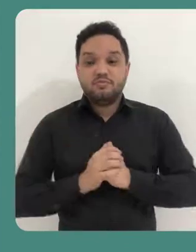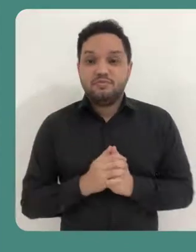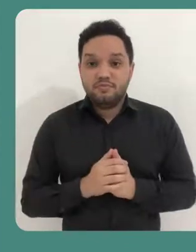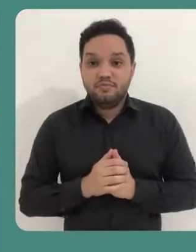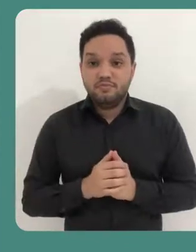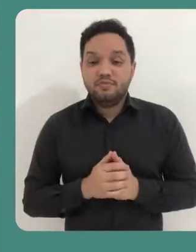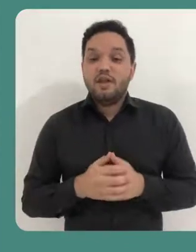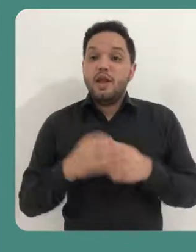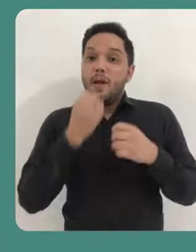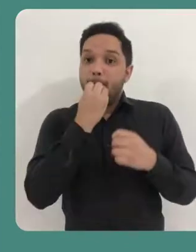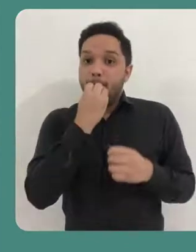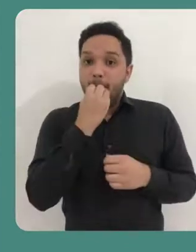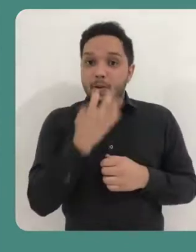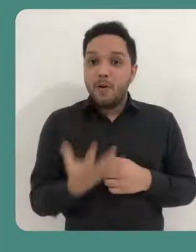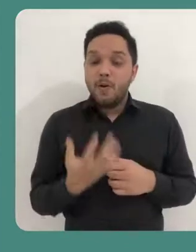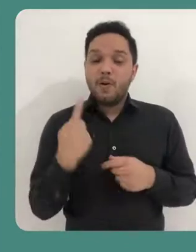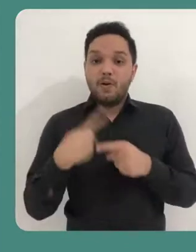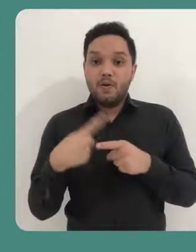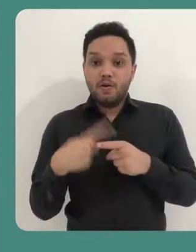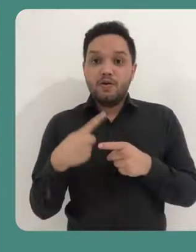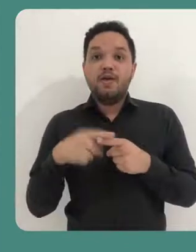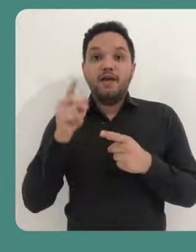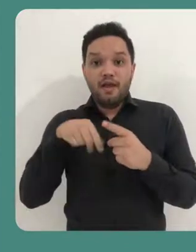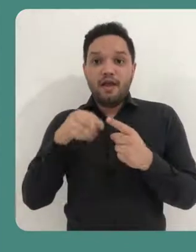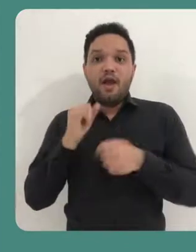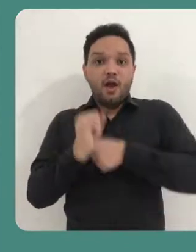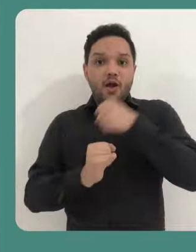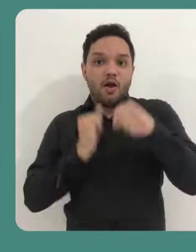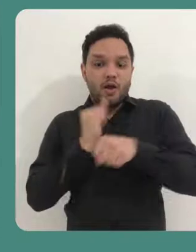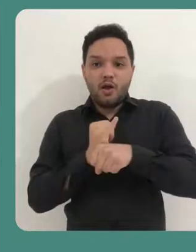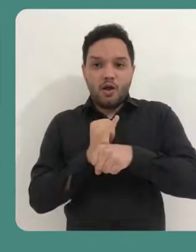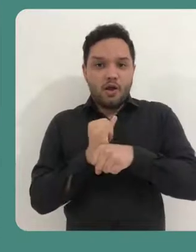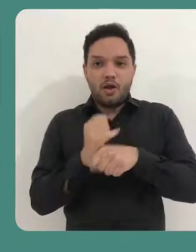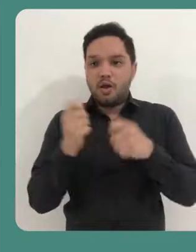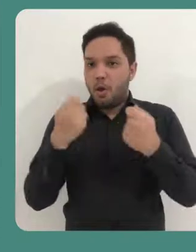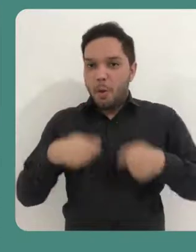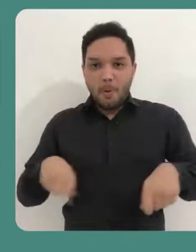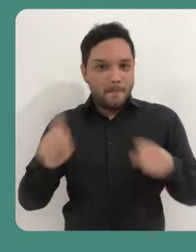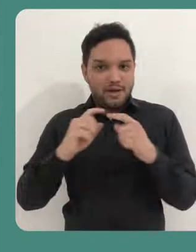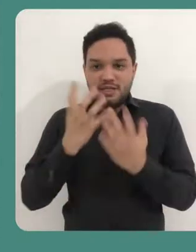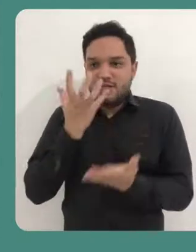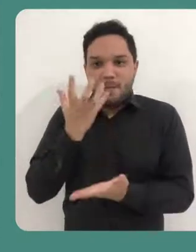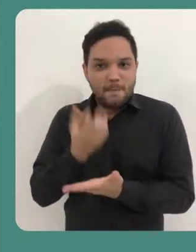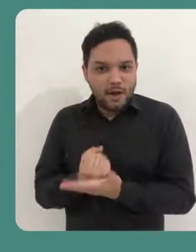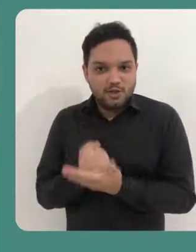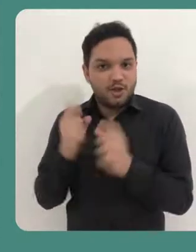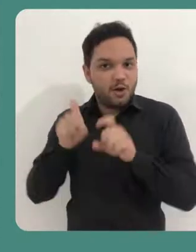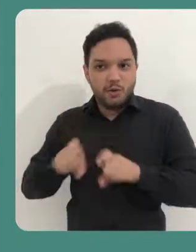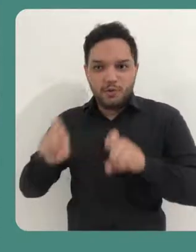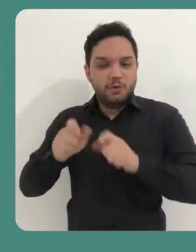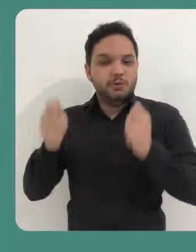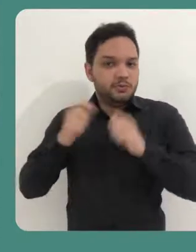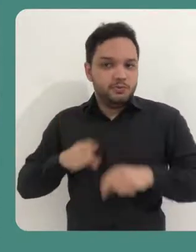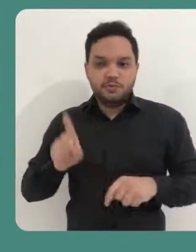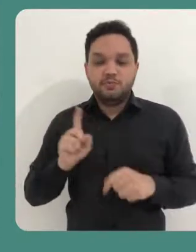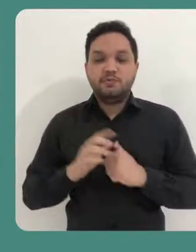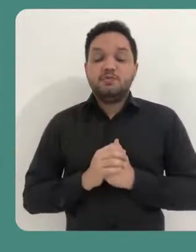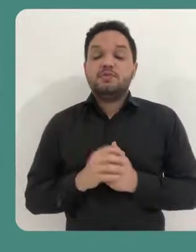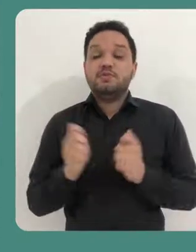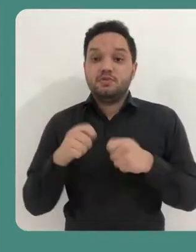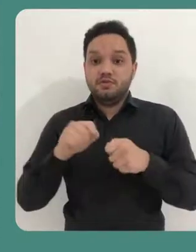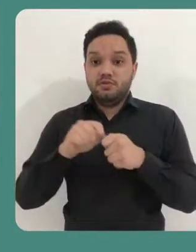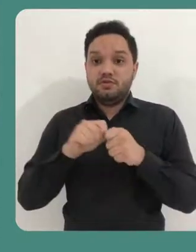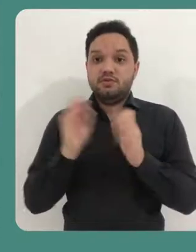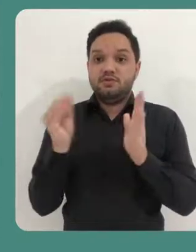não aparece. A grande vantagem desta plataforma é que ela é online, não necessita de fazer nenhum tipo de instalação,